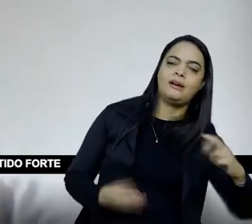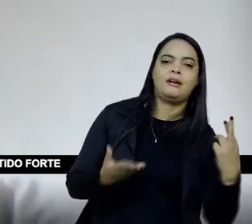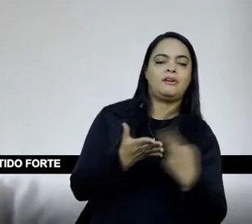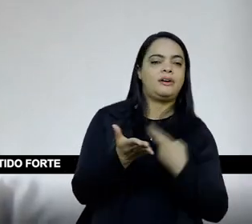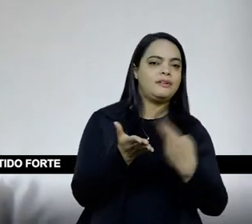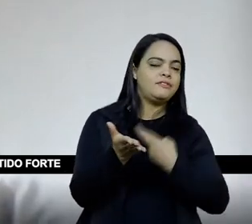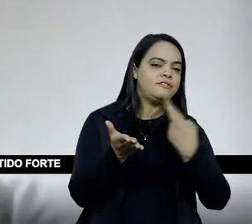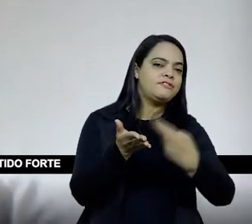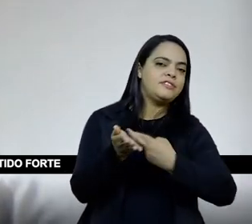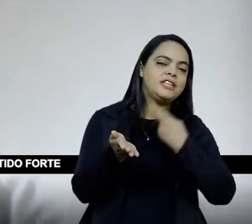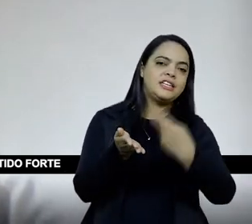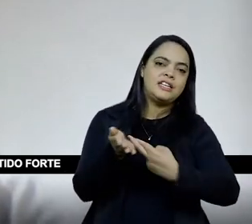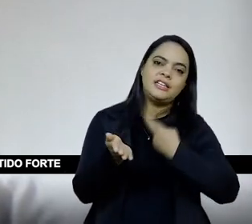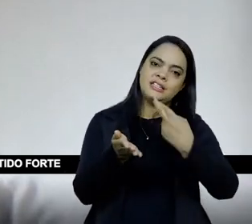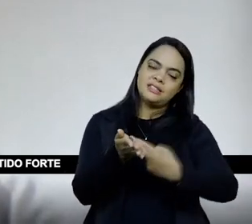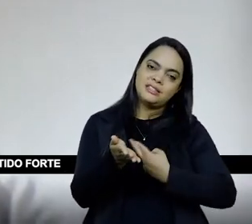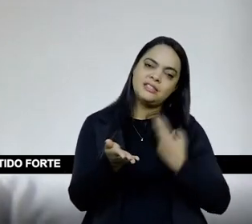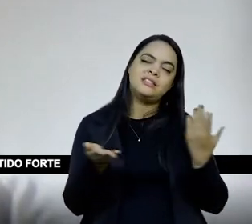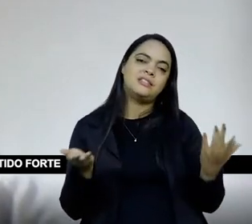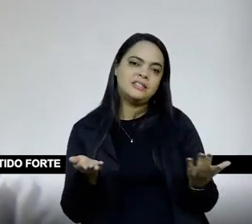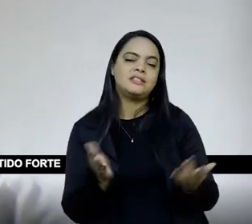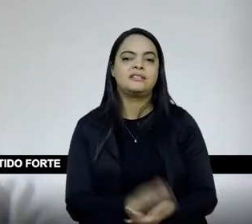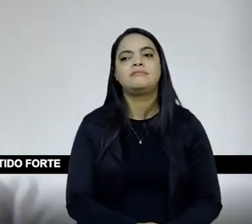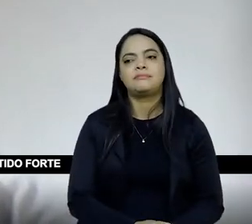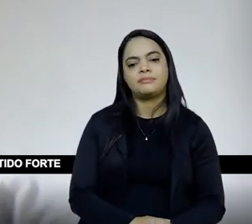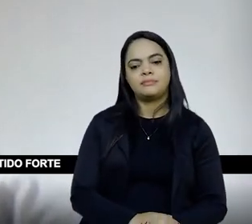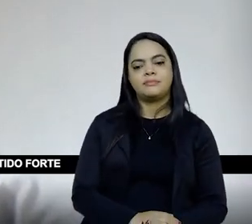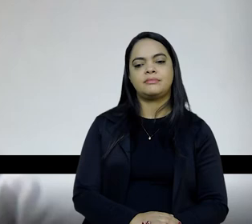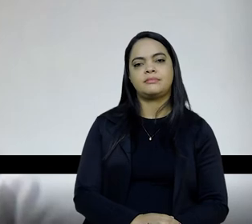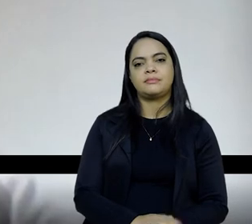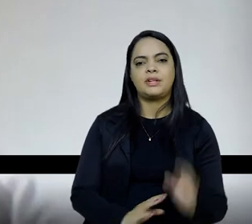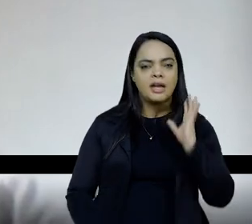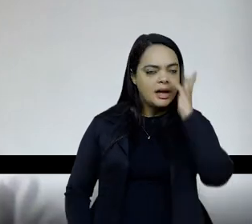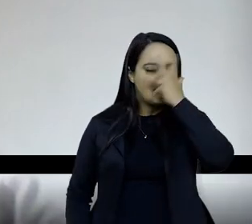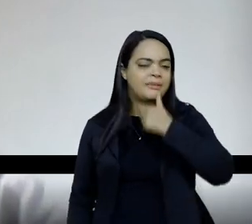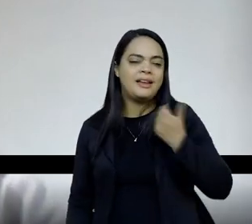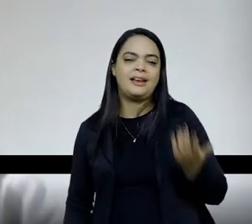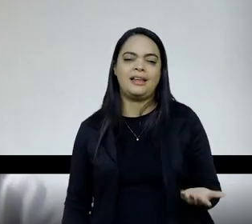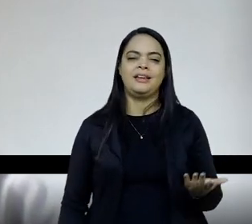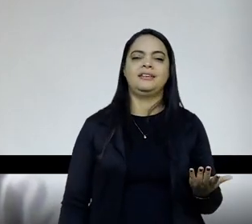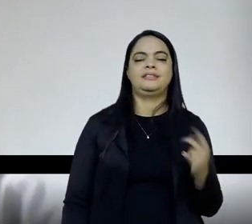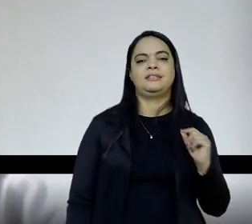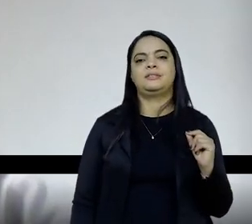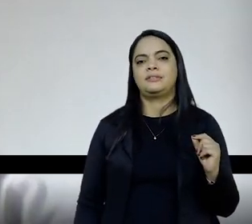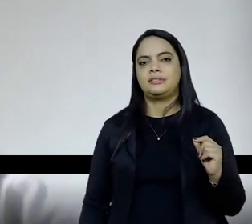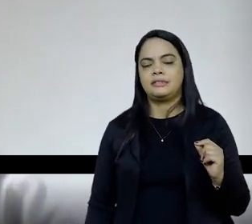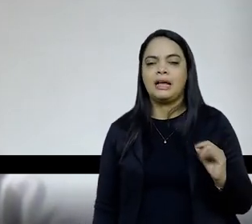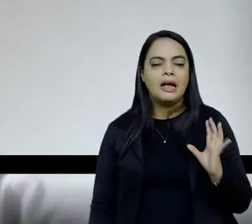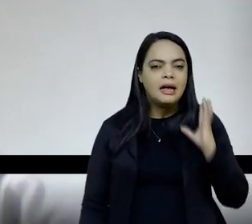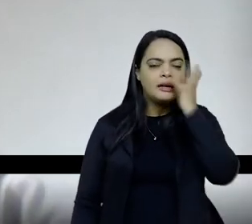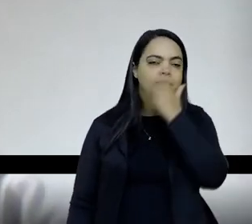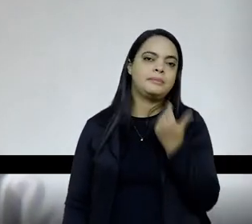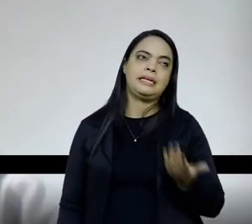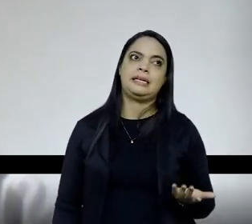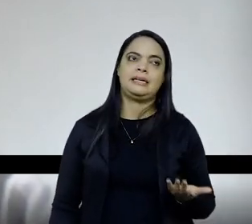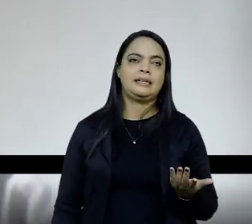né, em que a beleza, no sentido forte do termo, né, inclusive a a beleza que